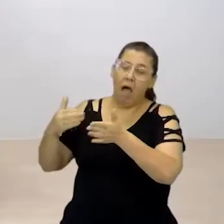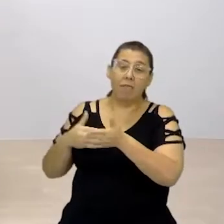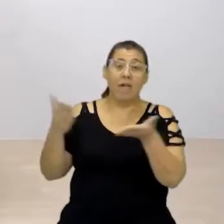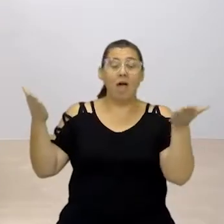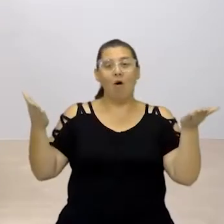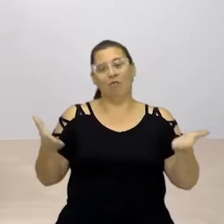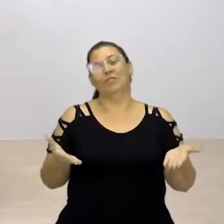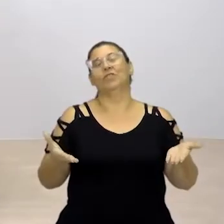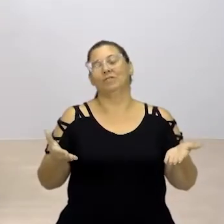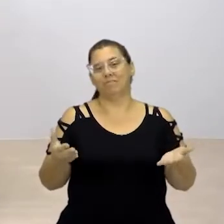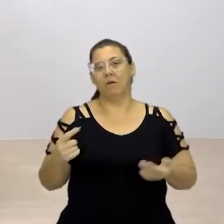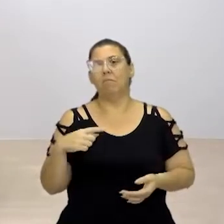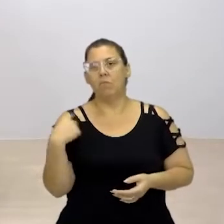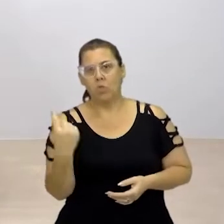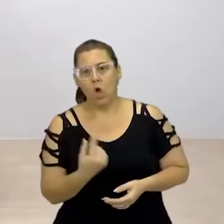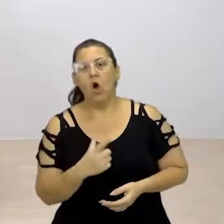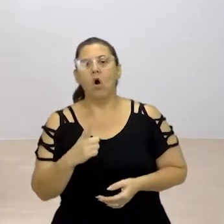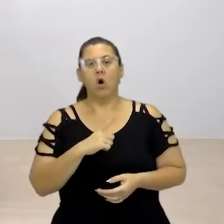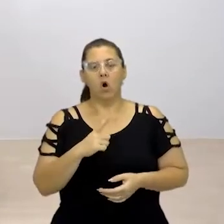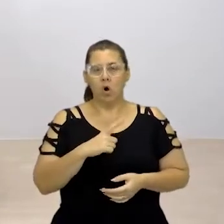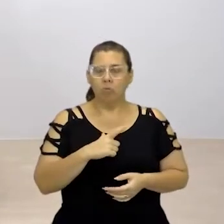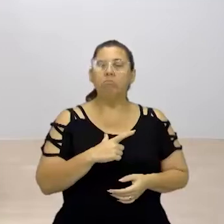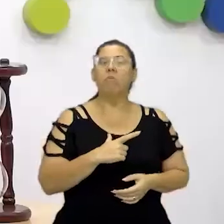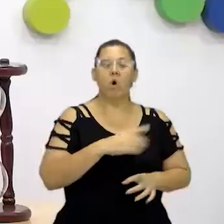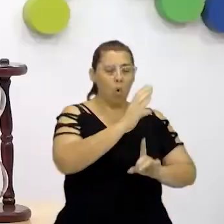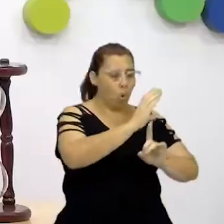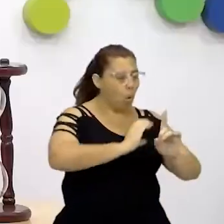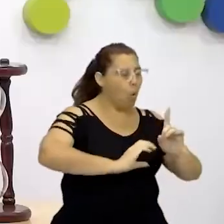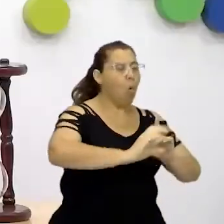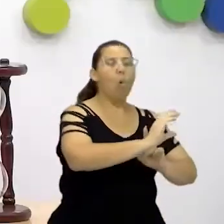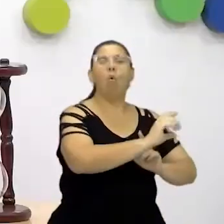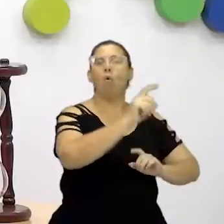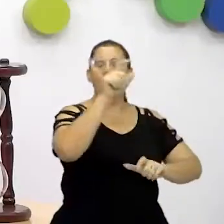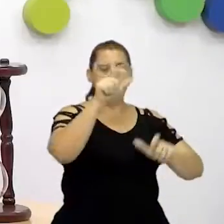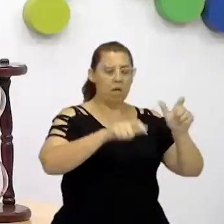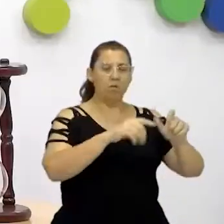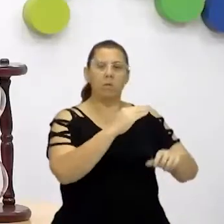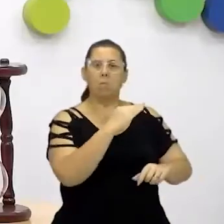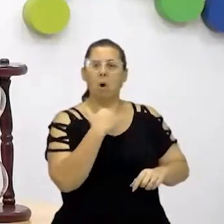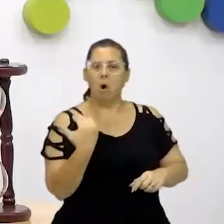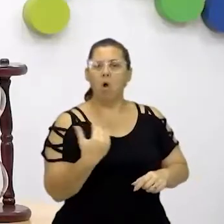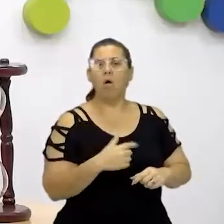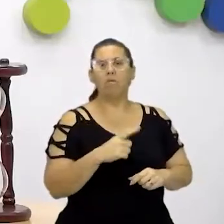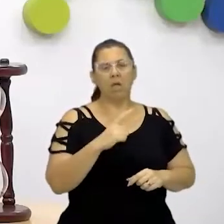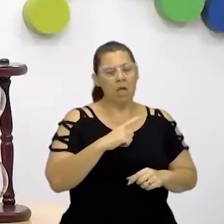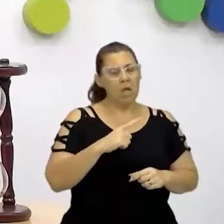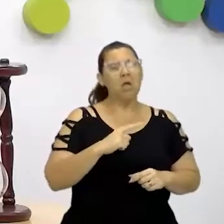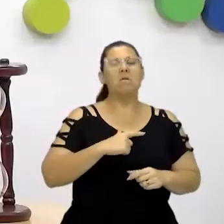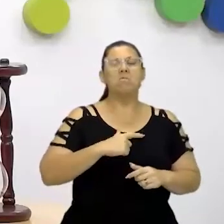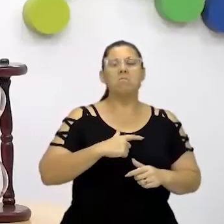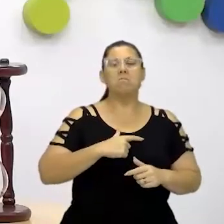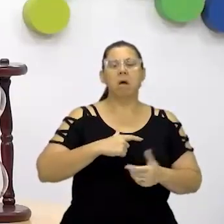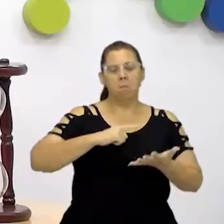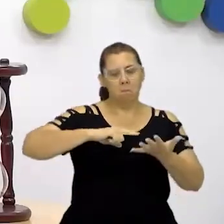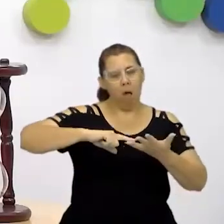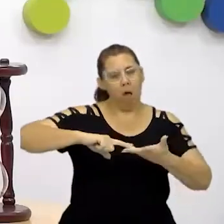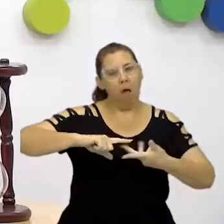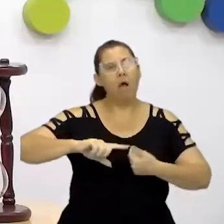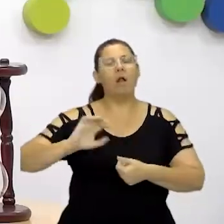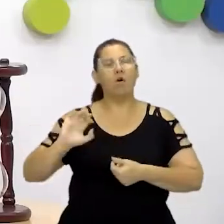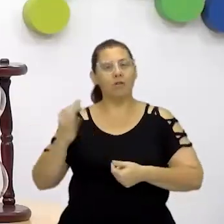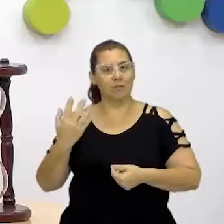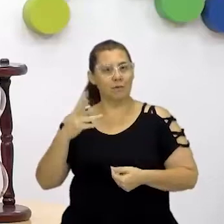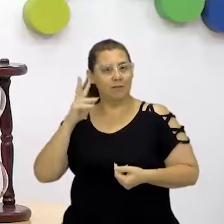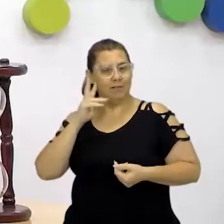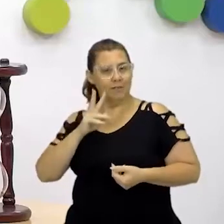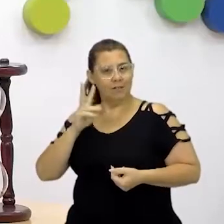hoje, nós temos cultos aos nossos mortos, nós enterramos os nossos mortos. Tem uma série de acontecimentos na